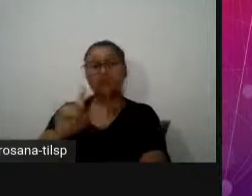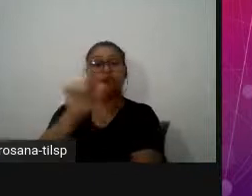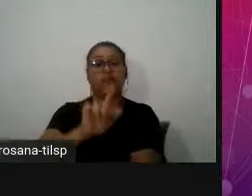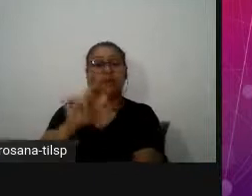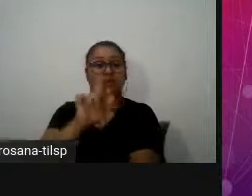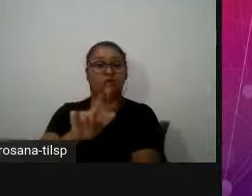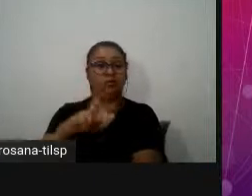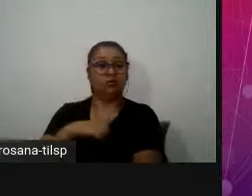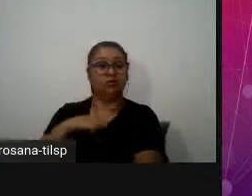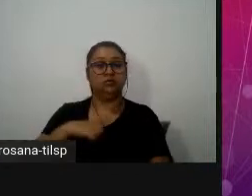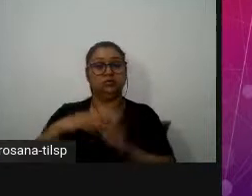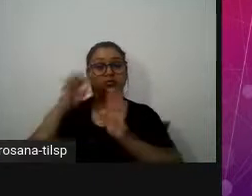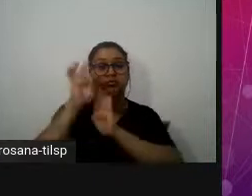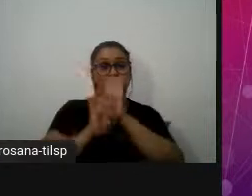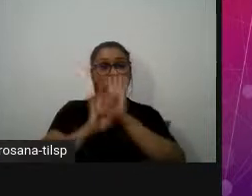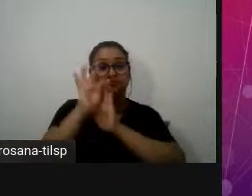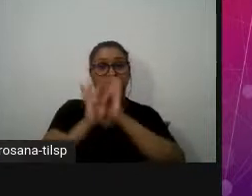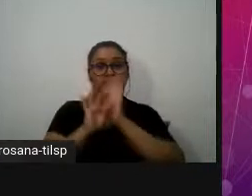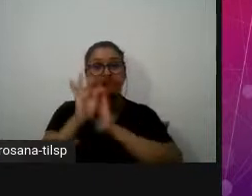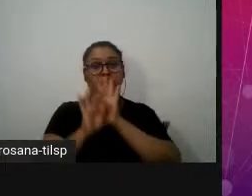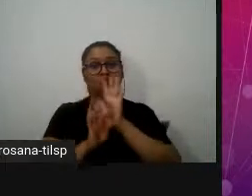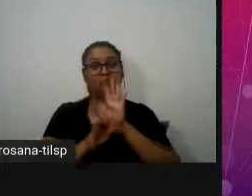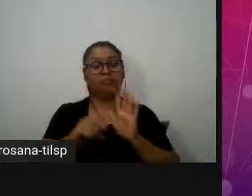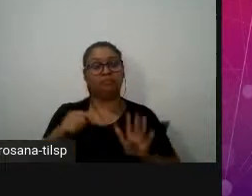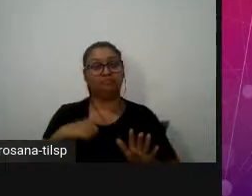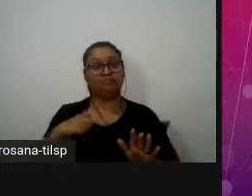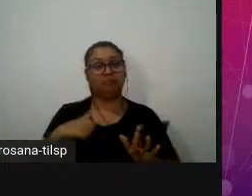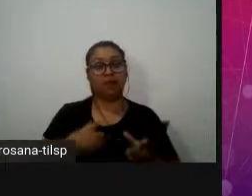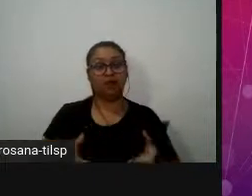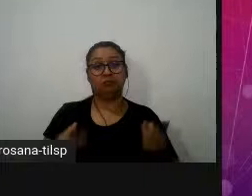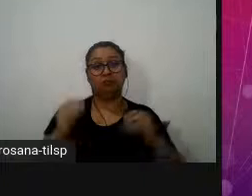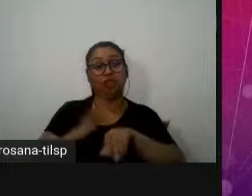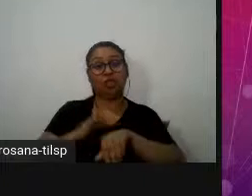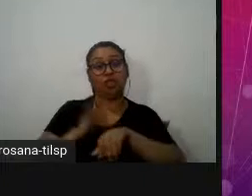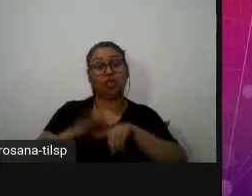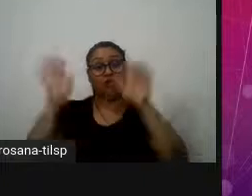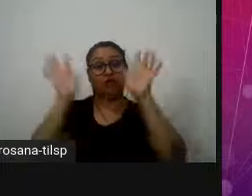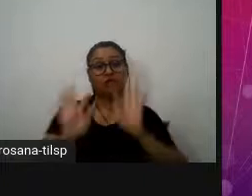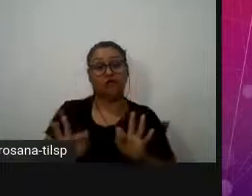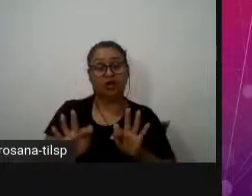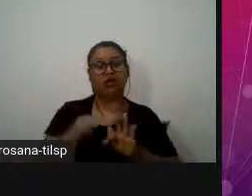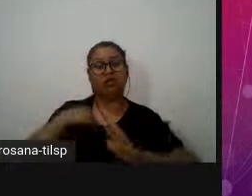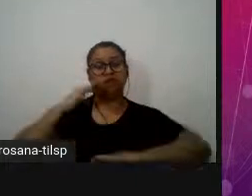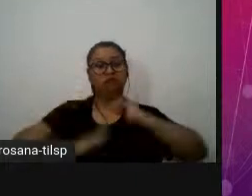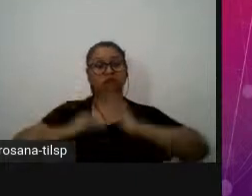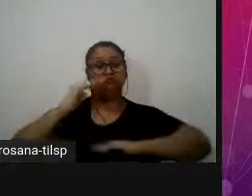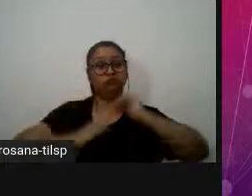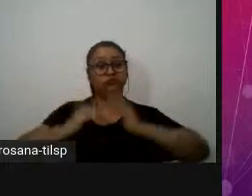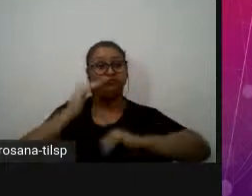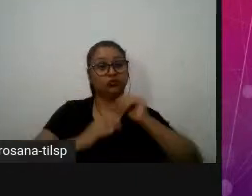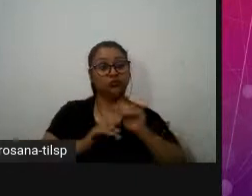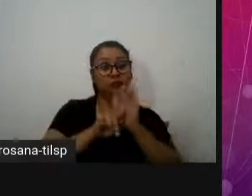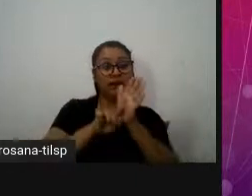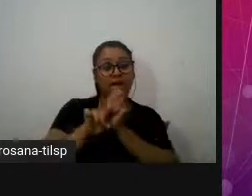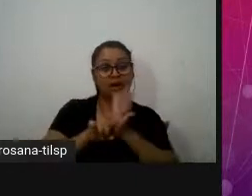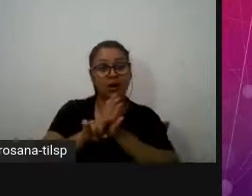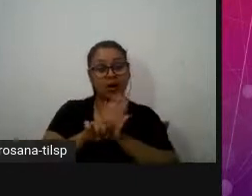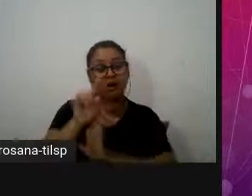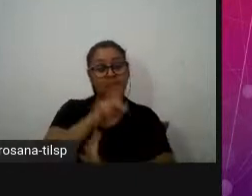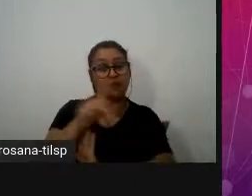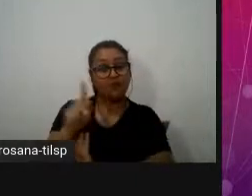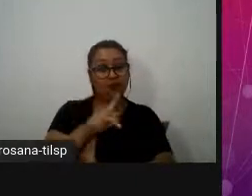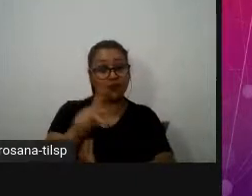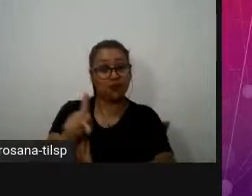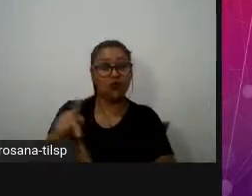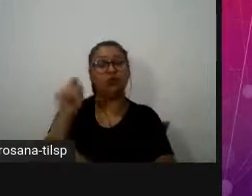são textos e aqui houve um momento muito feliz de co-construção de conhecimento pelas investigadoras e pelas professoras ou